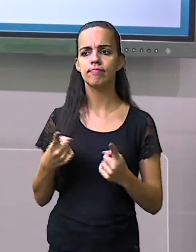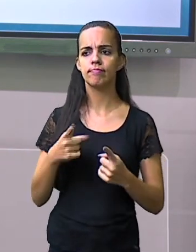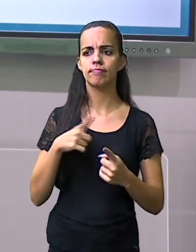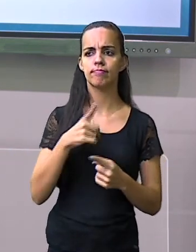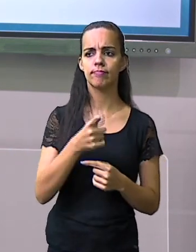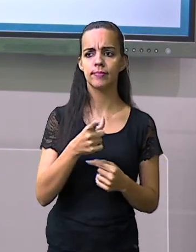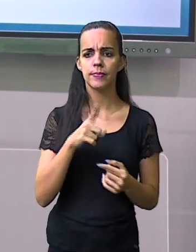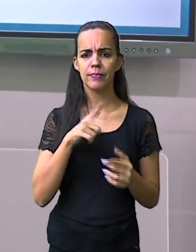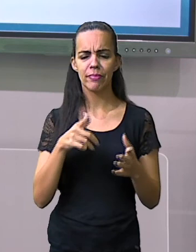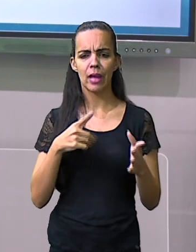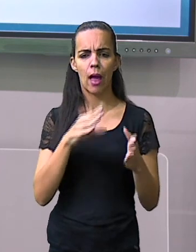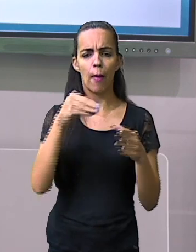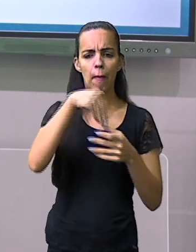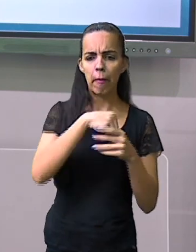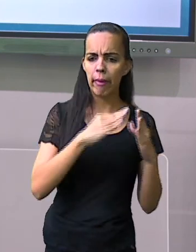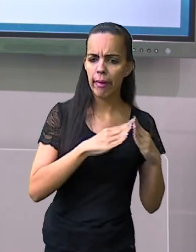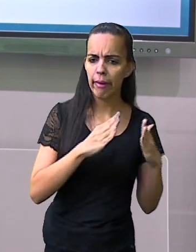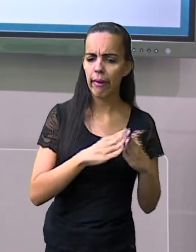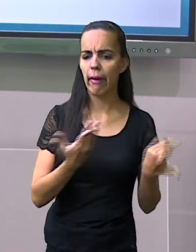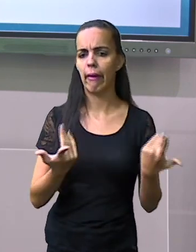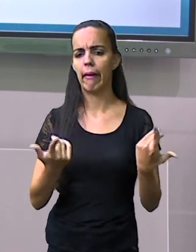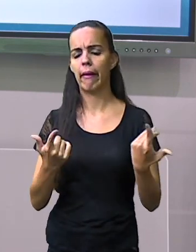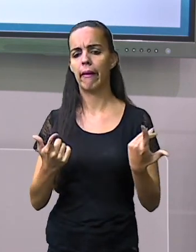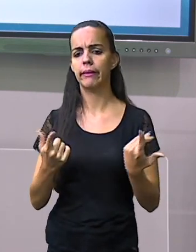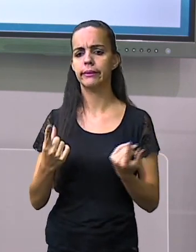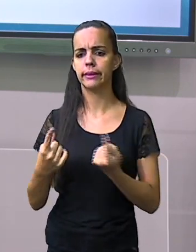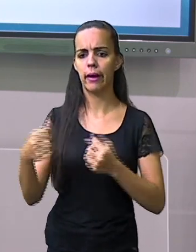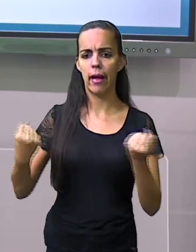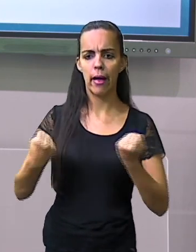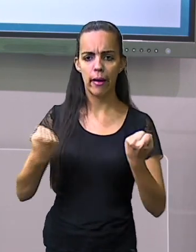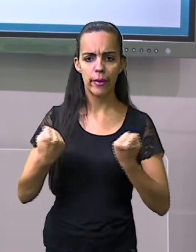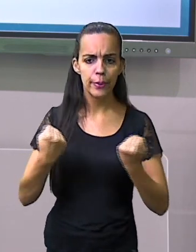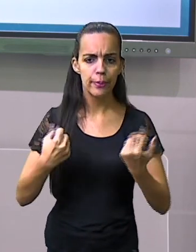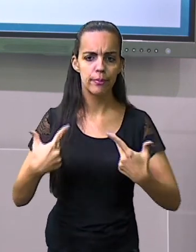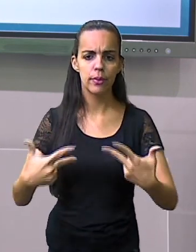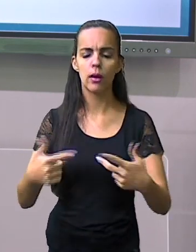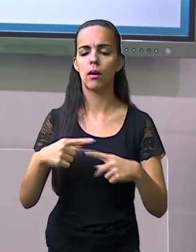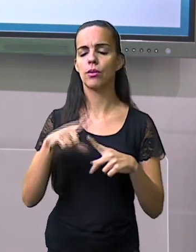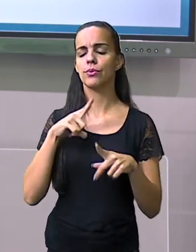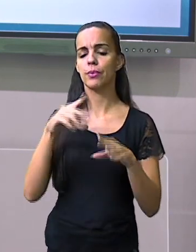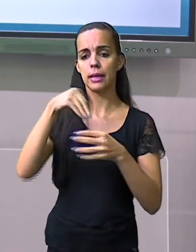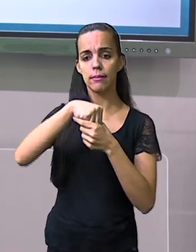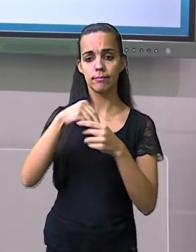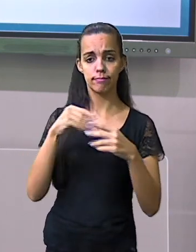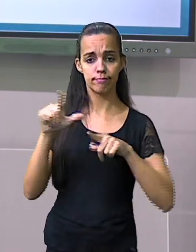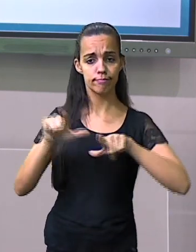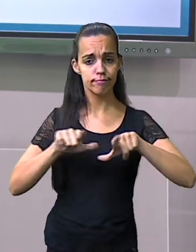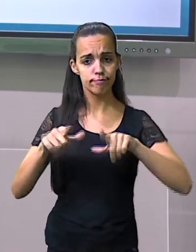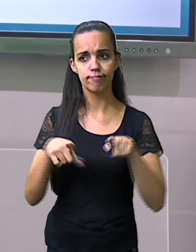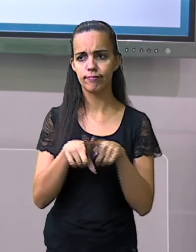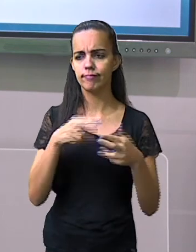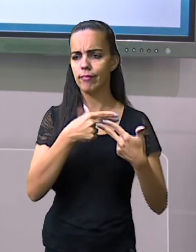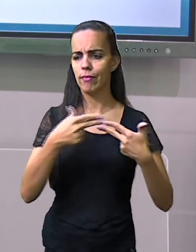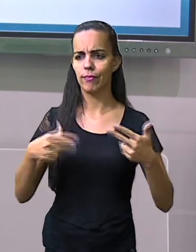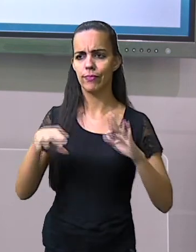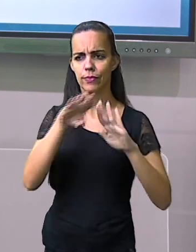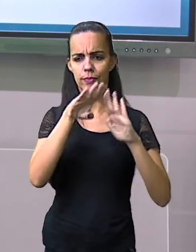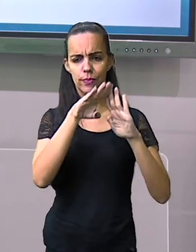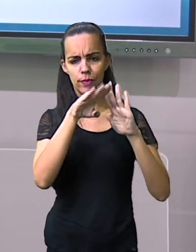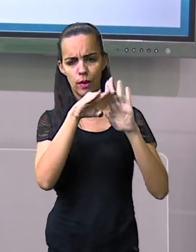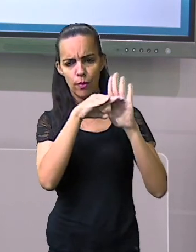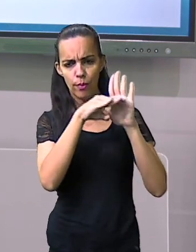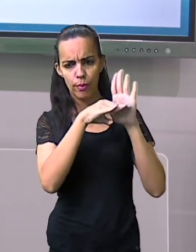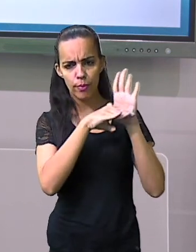trânsito, no trabalho, tudo o que foi apresentado aqui, ok? Faça essa lista colocando um item